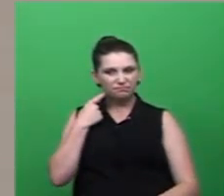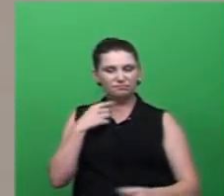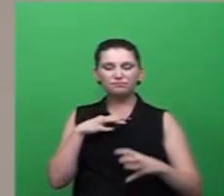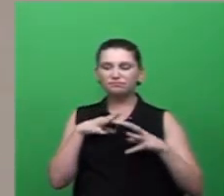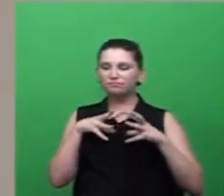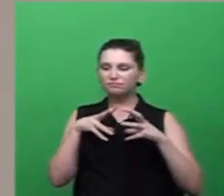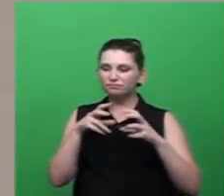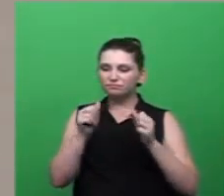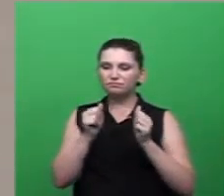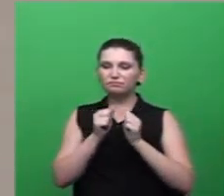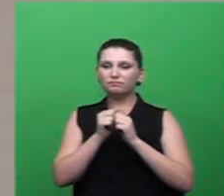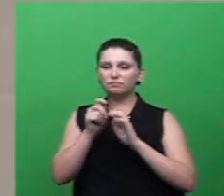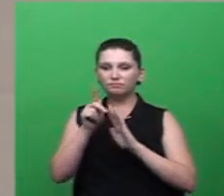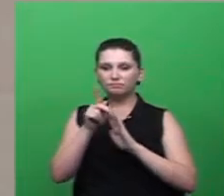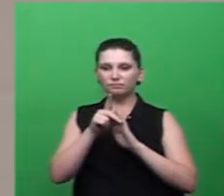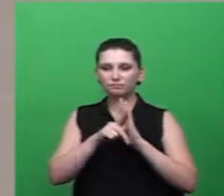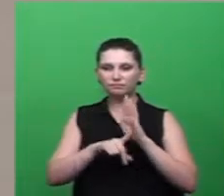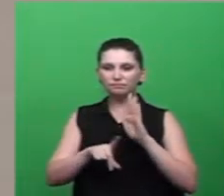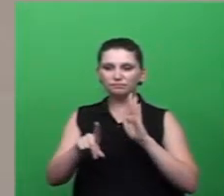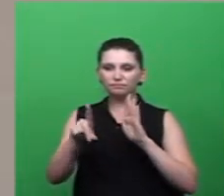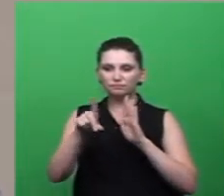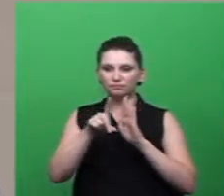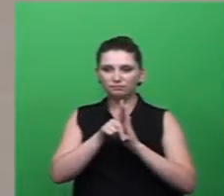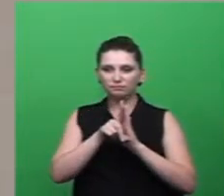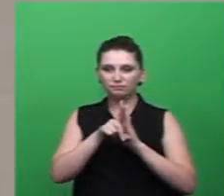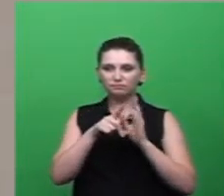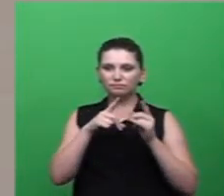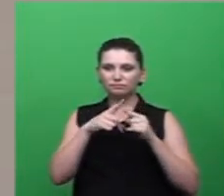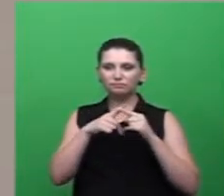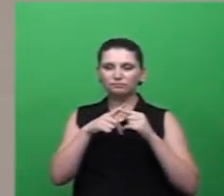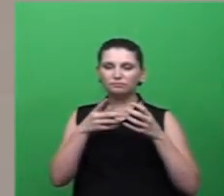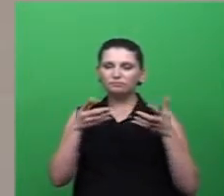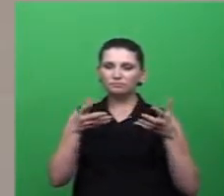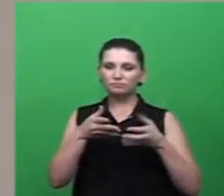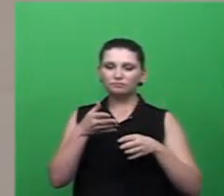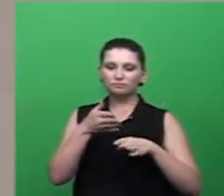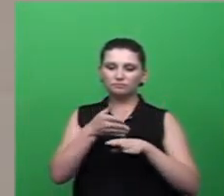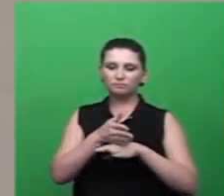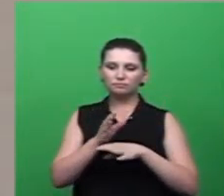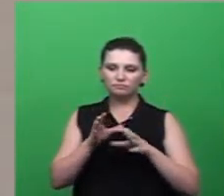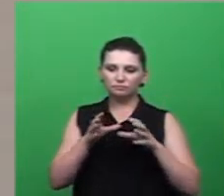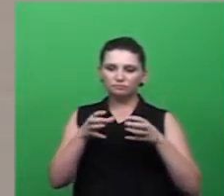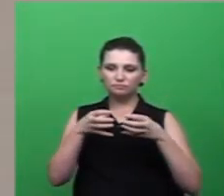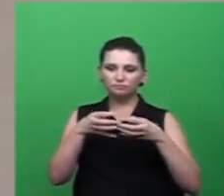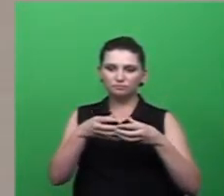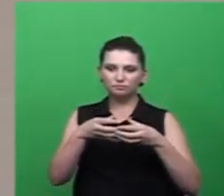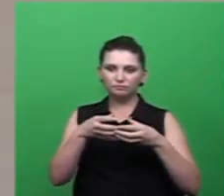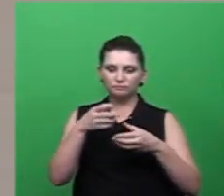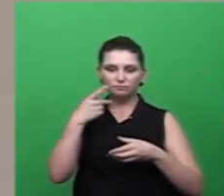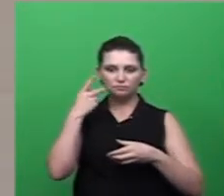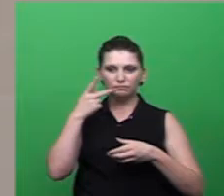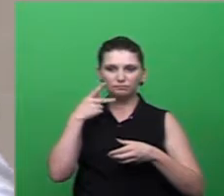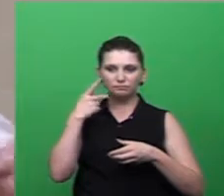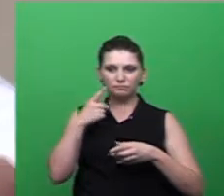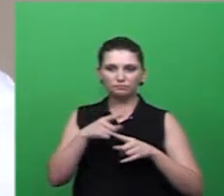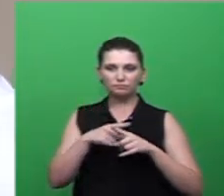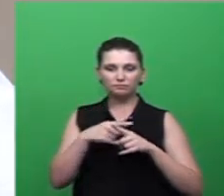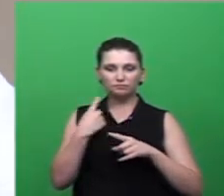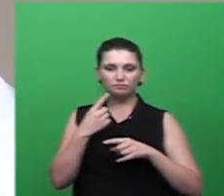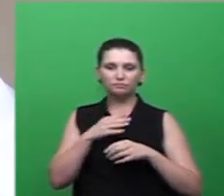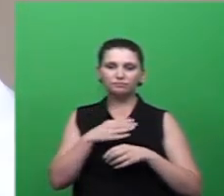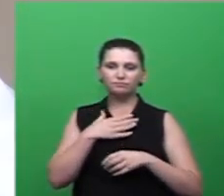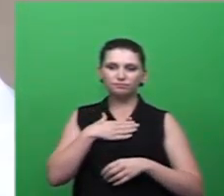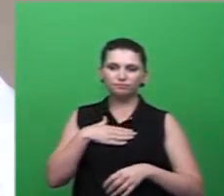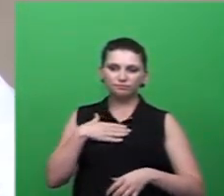com o projeto está indo para os vereadores analisar já deve ter passado em uma ou duas comissões a gente gostaria que fosse